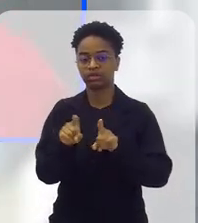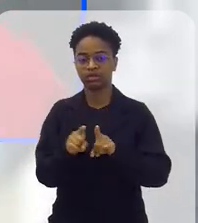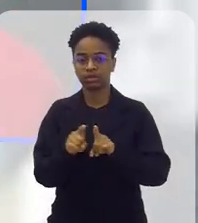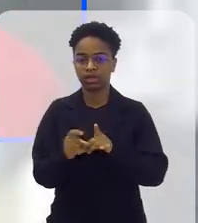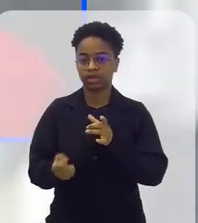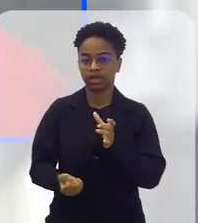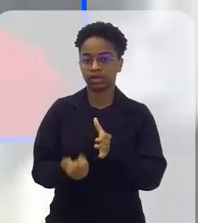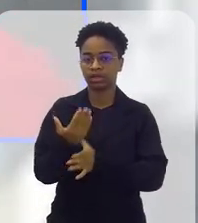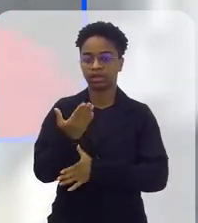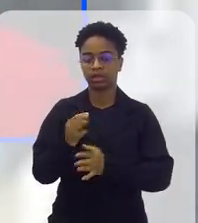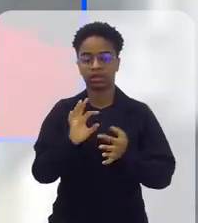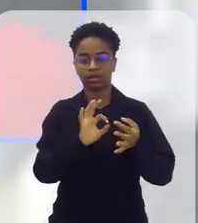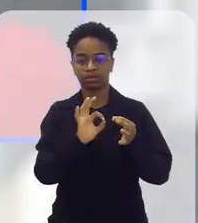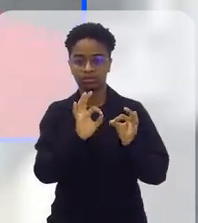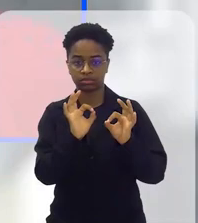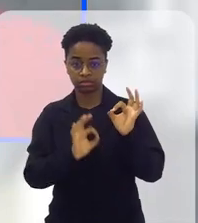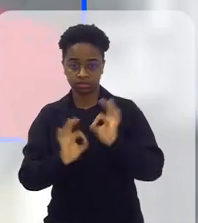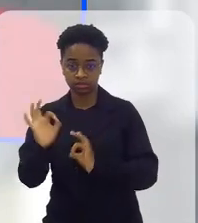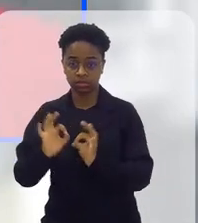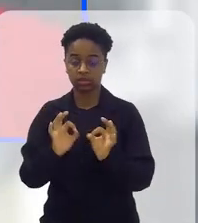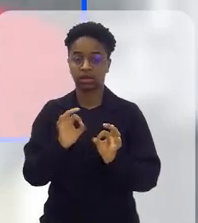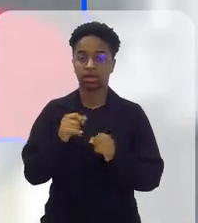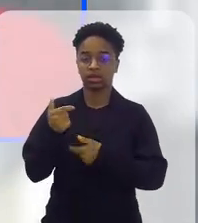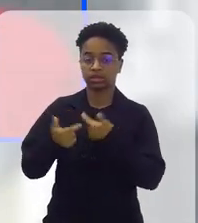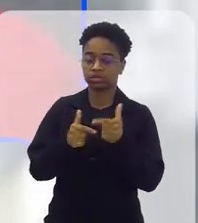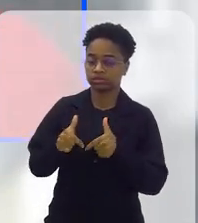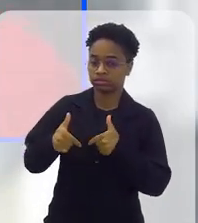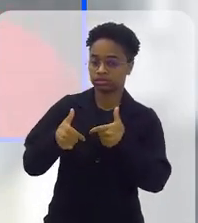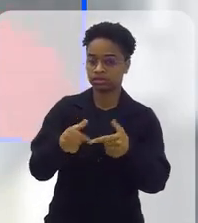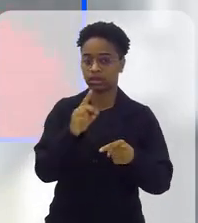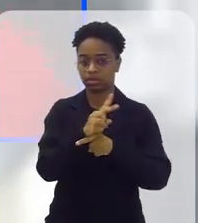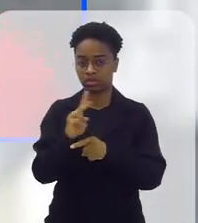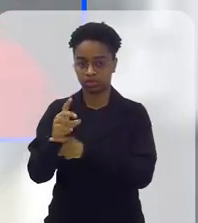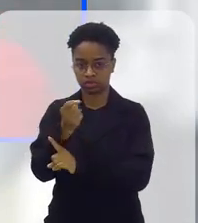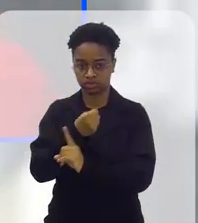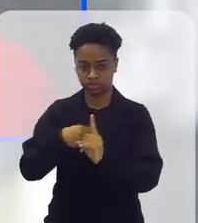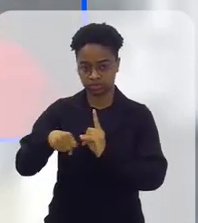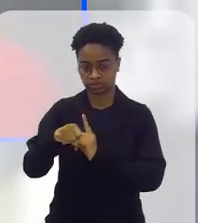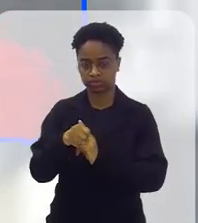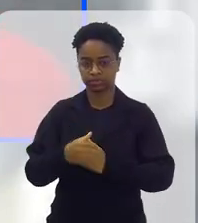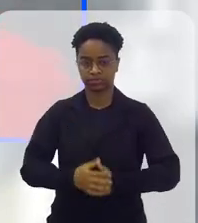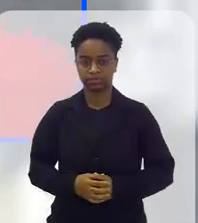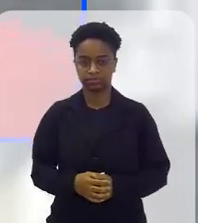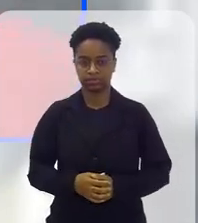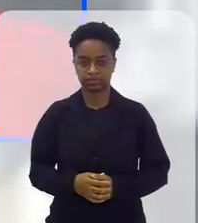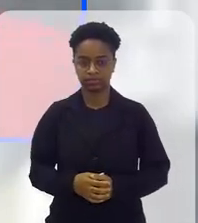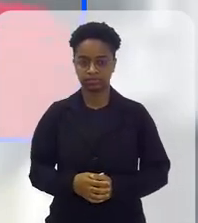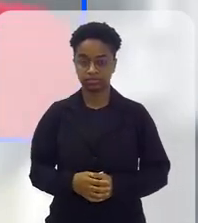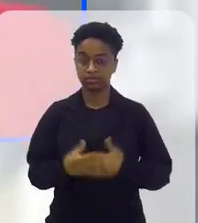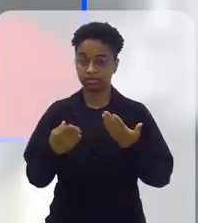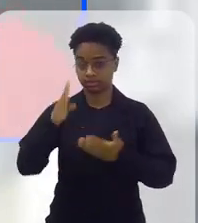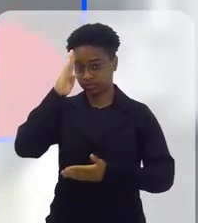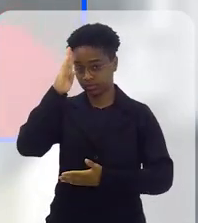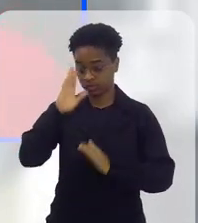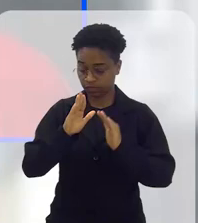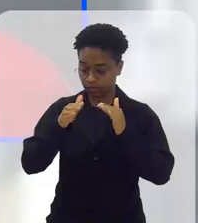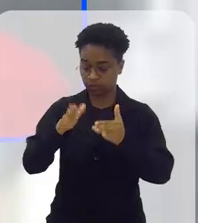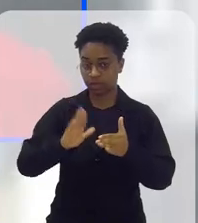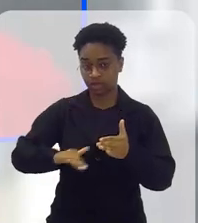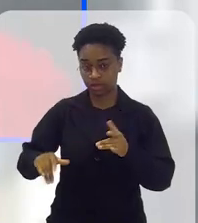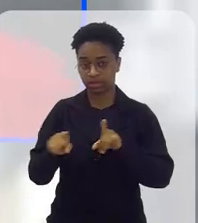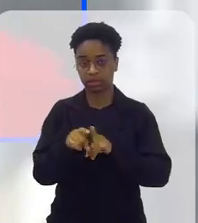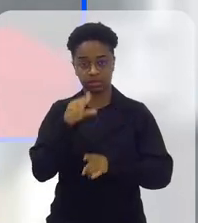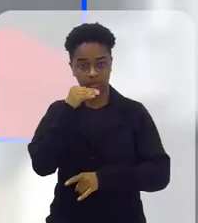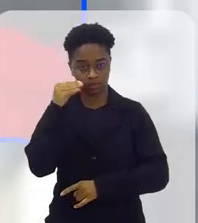Bem como implementar e articular serviços de ações de proteção social, né? É essencialmente voltado para